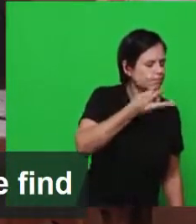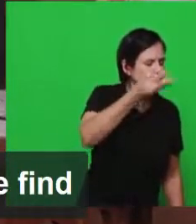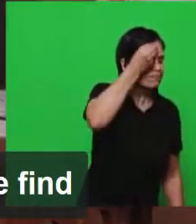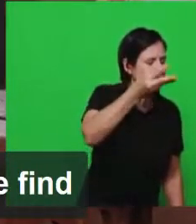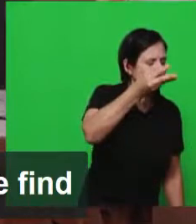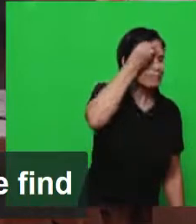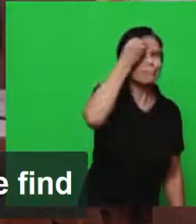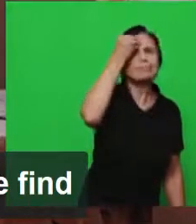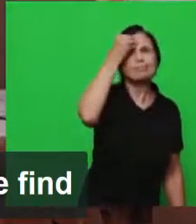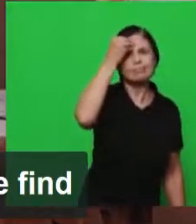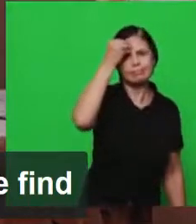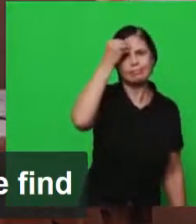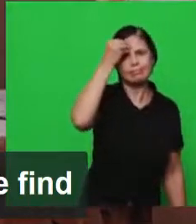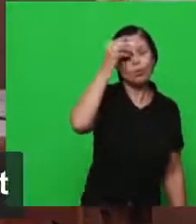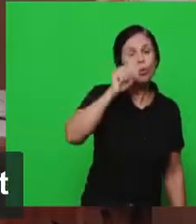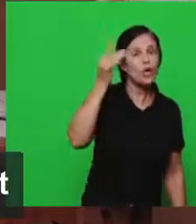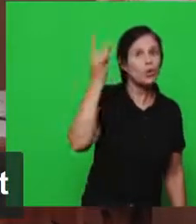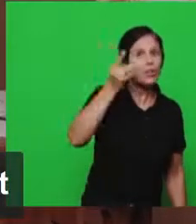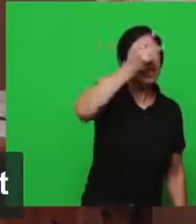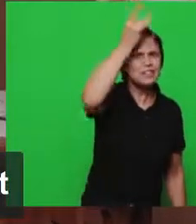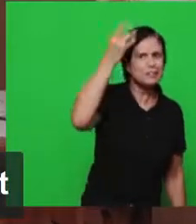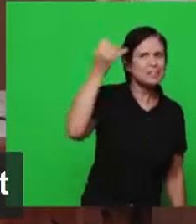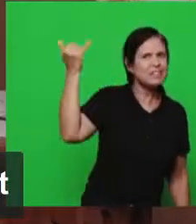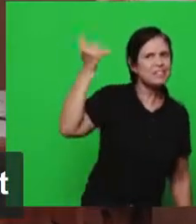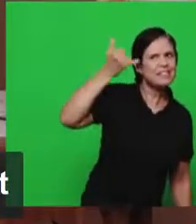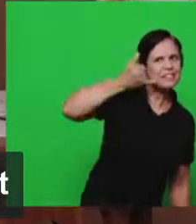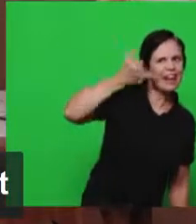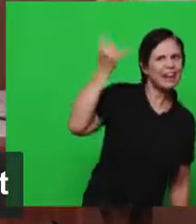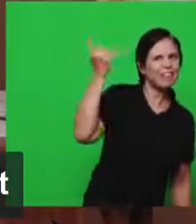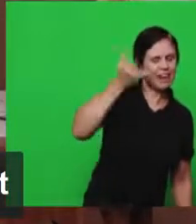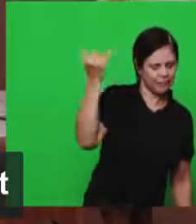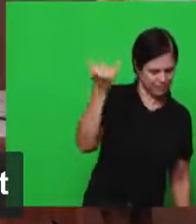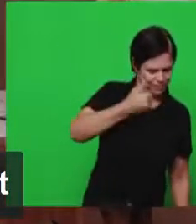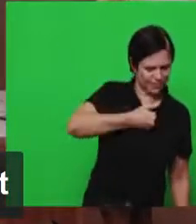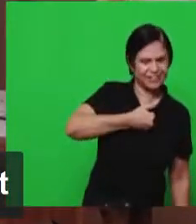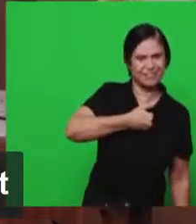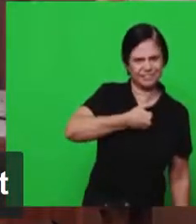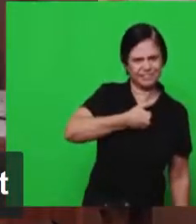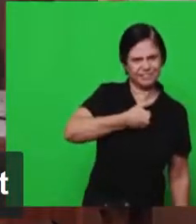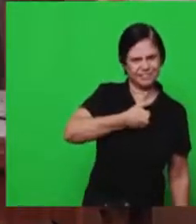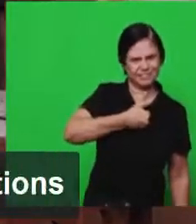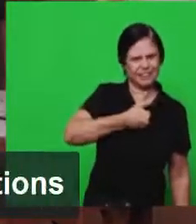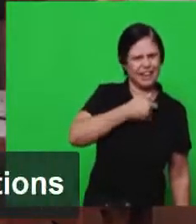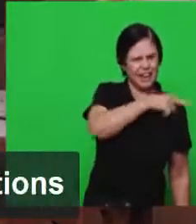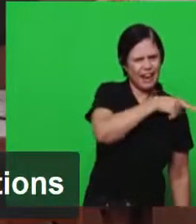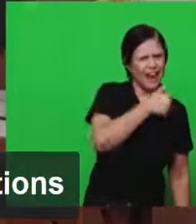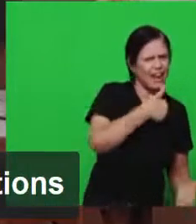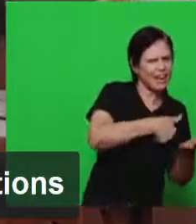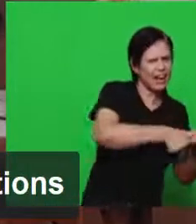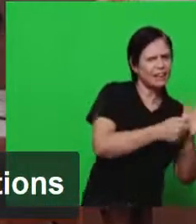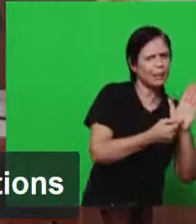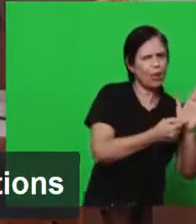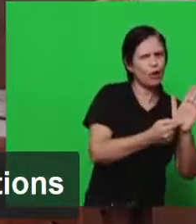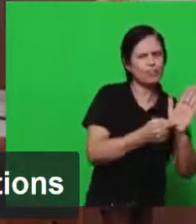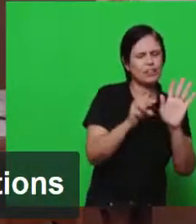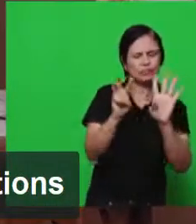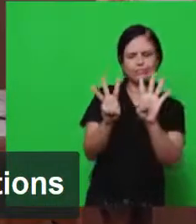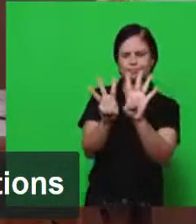igrejas aí nós vamos encontrar o candelabro lá com as chamas acesas porque que